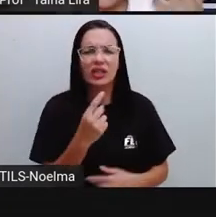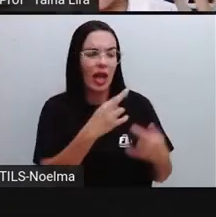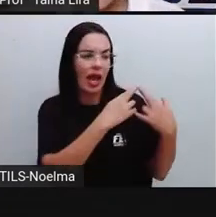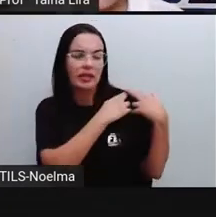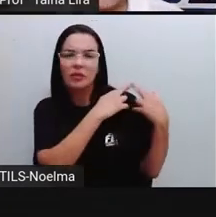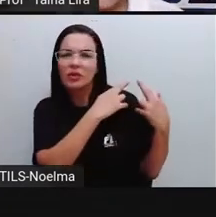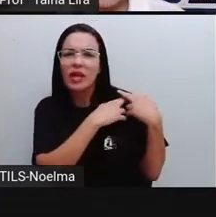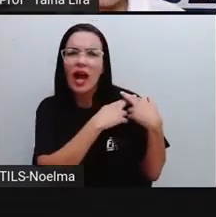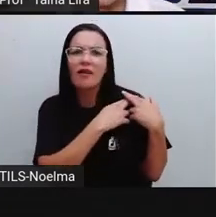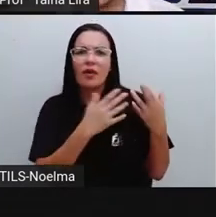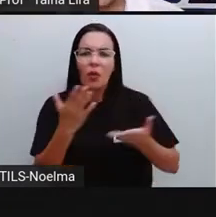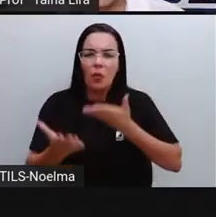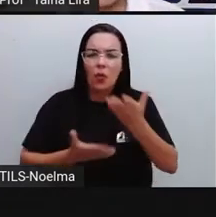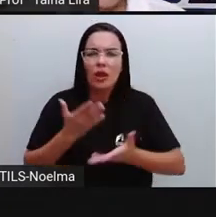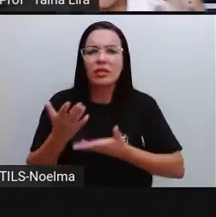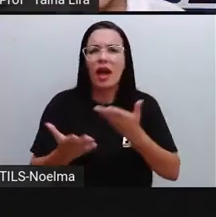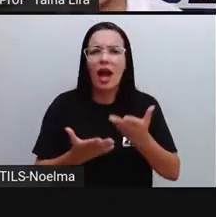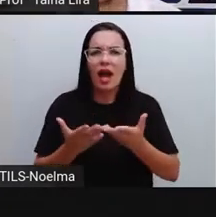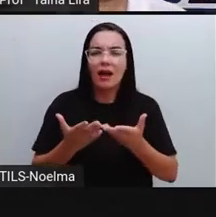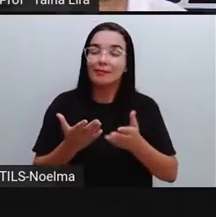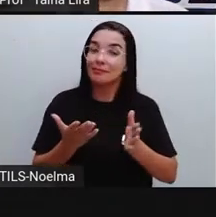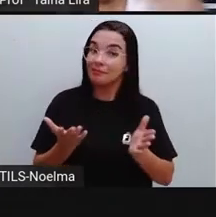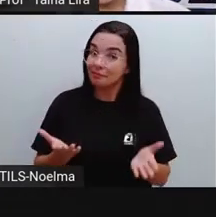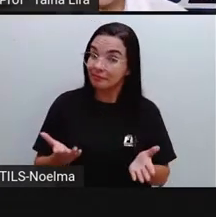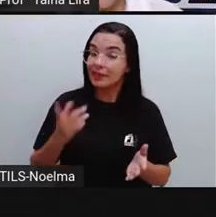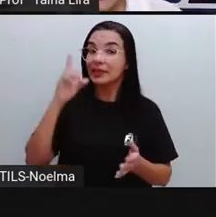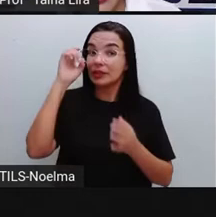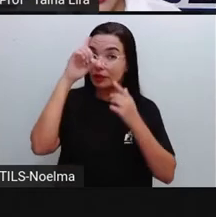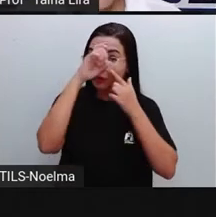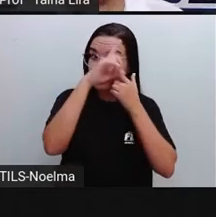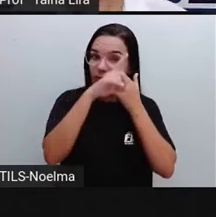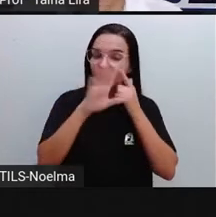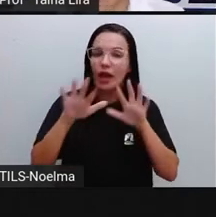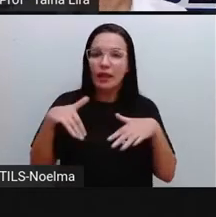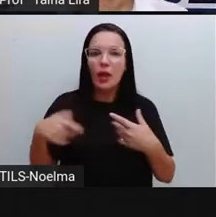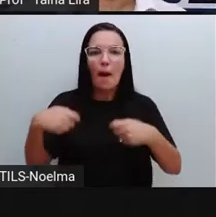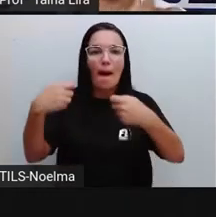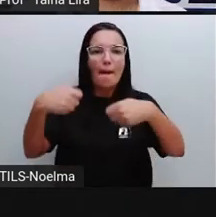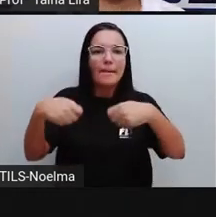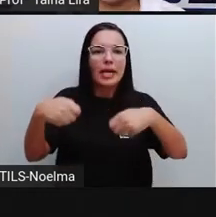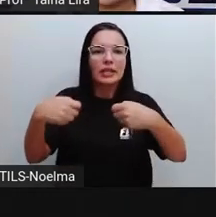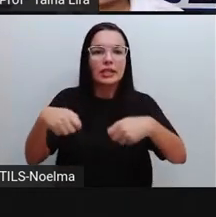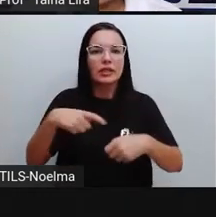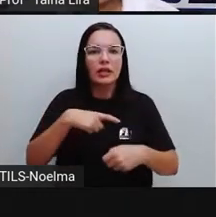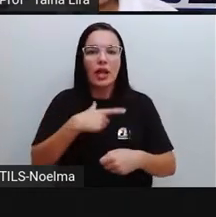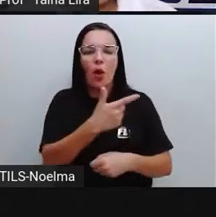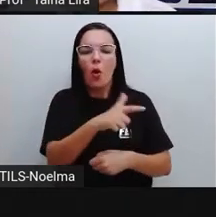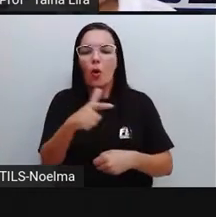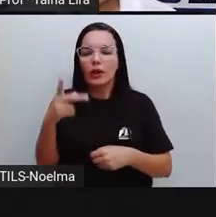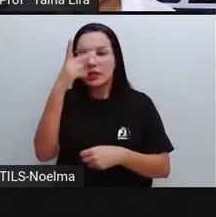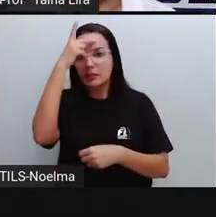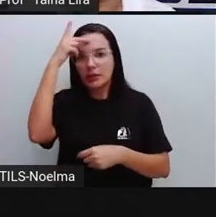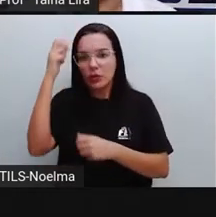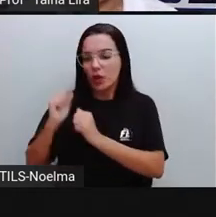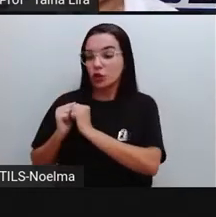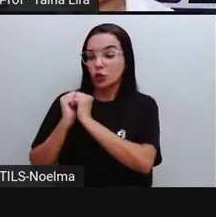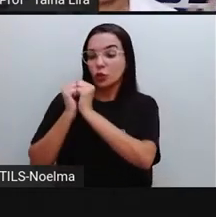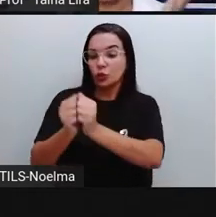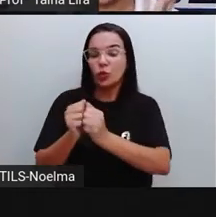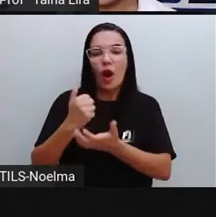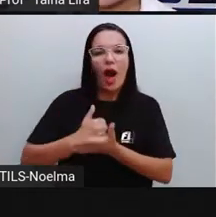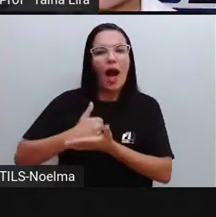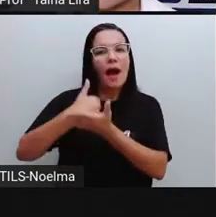ajudar, fazer melhorias e tudo, é complicado. Então, ele precisa de outras pessoas ajudando, tá?